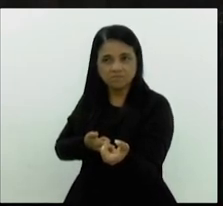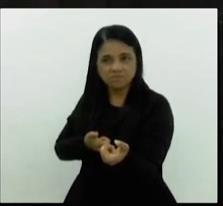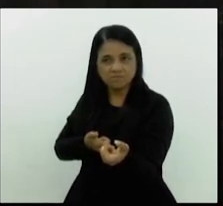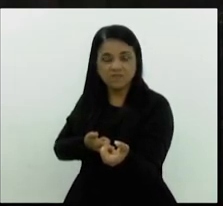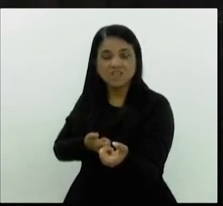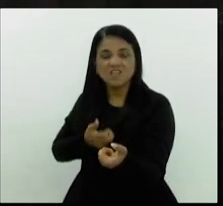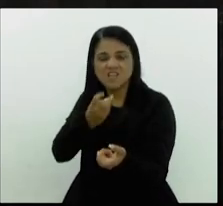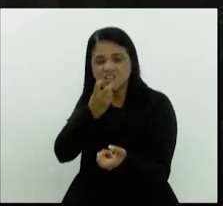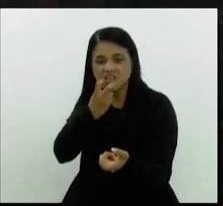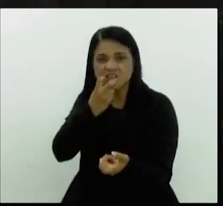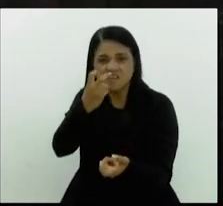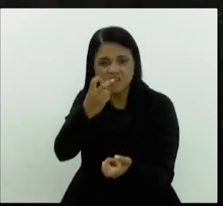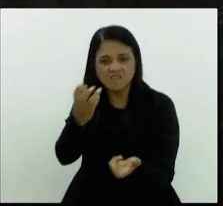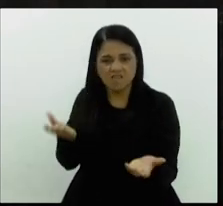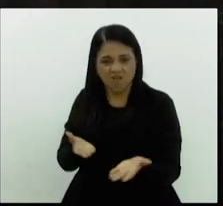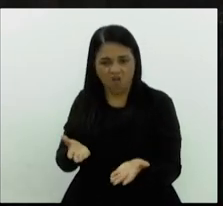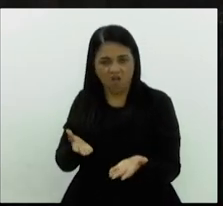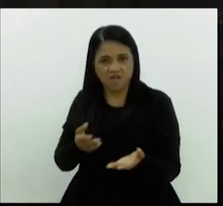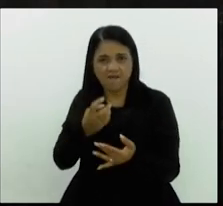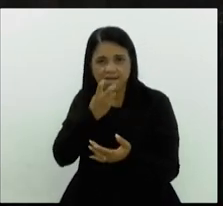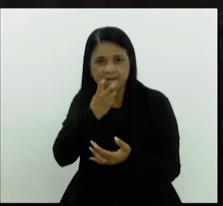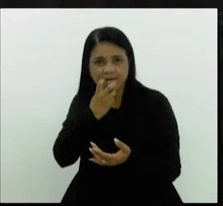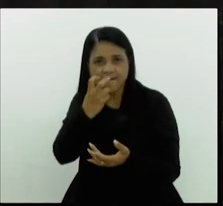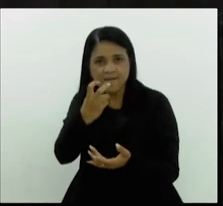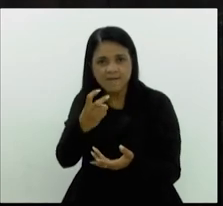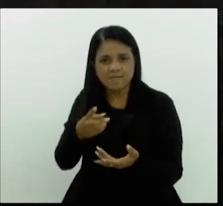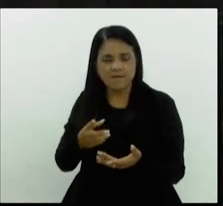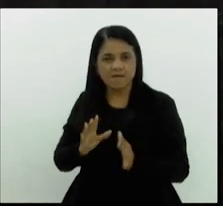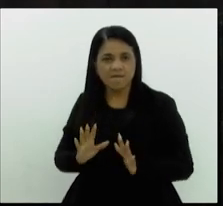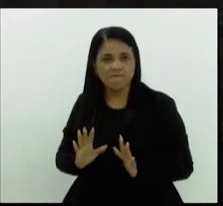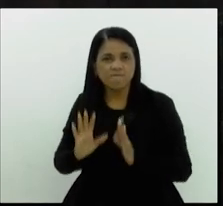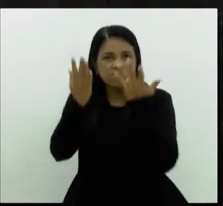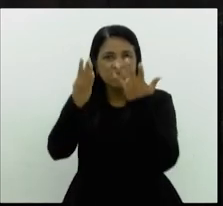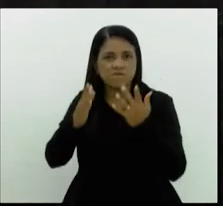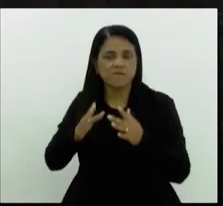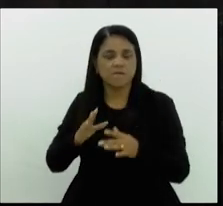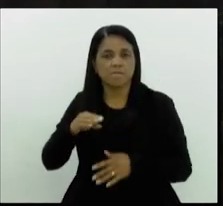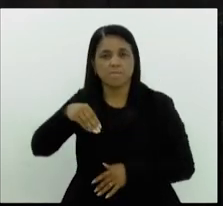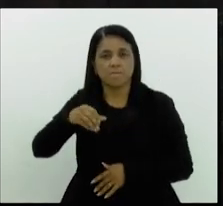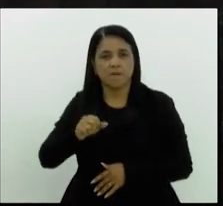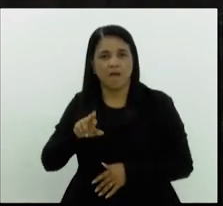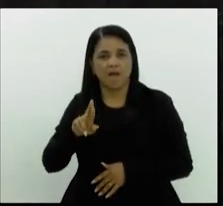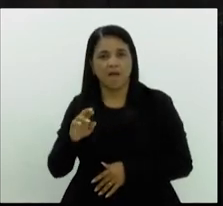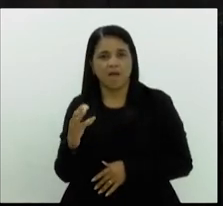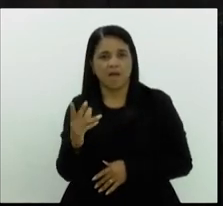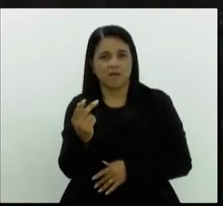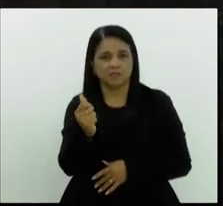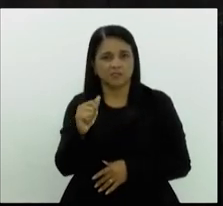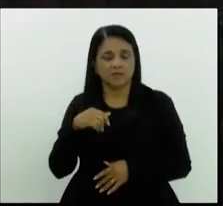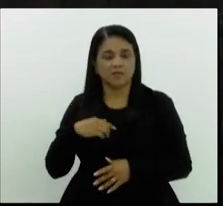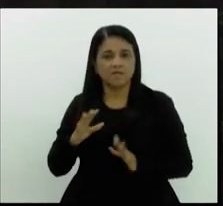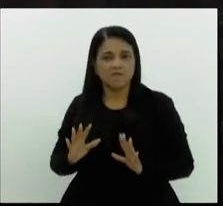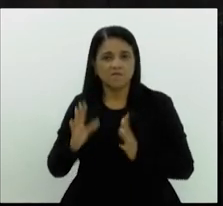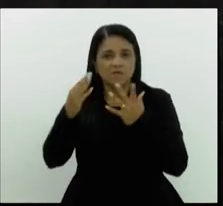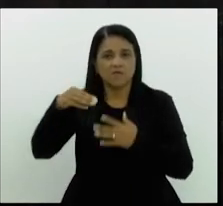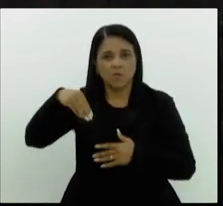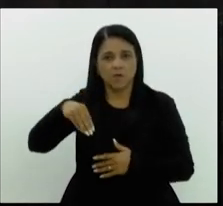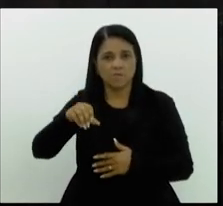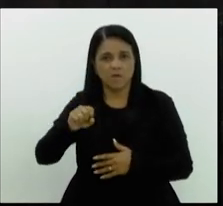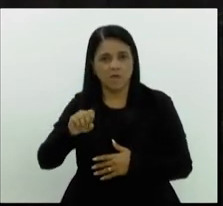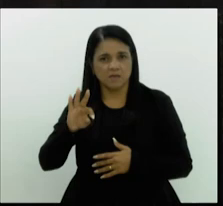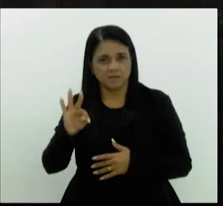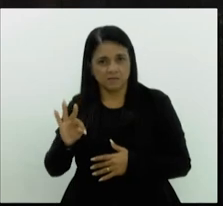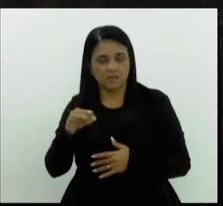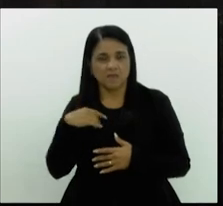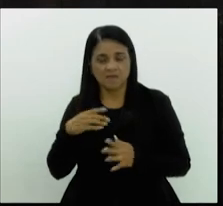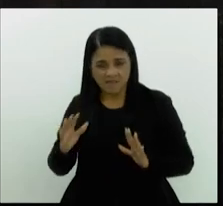grita agora Osiel Alves, grita, viva a marcha, grita agora Osiel Alves, viva o MST, grita agora